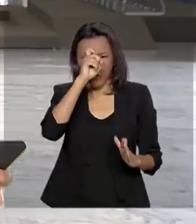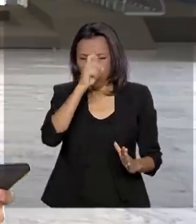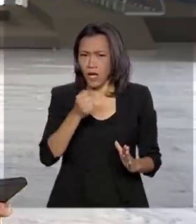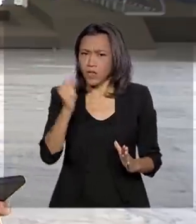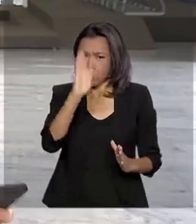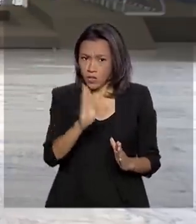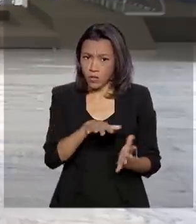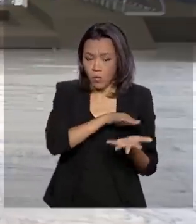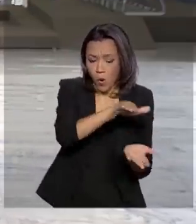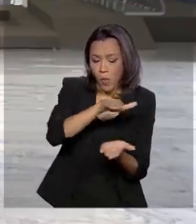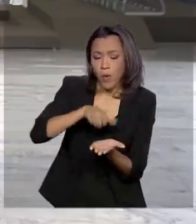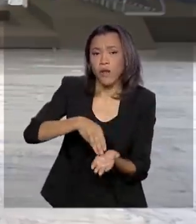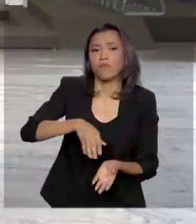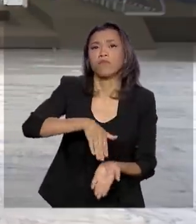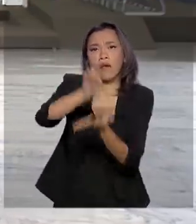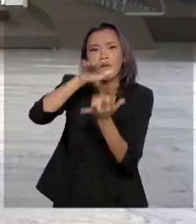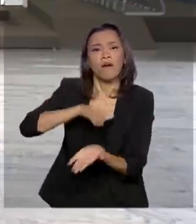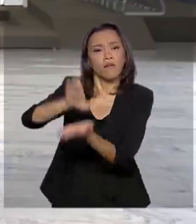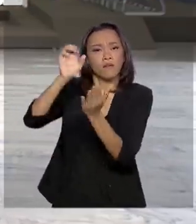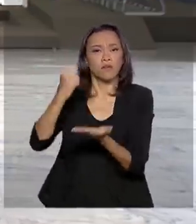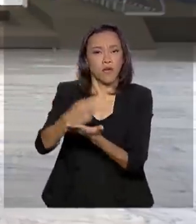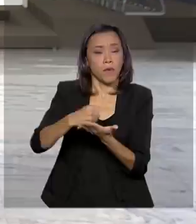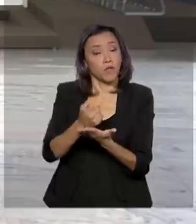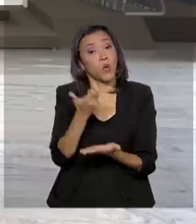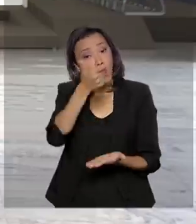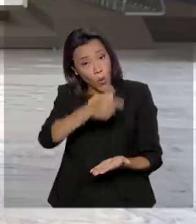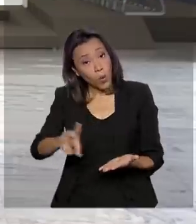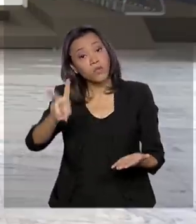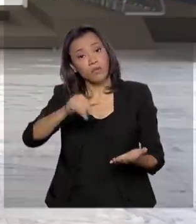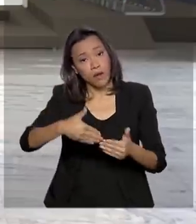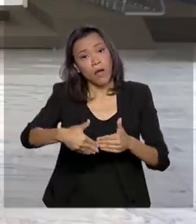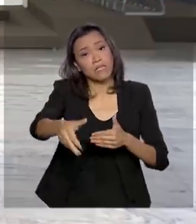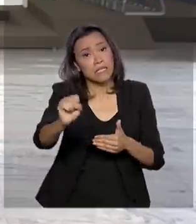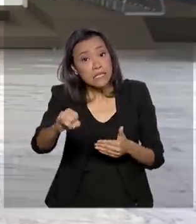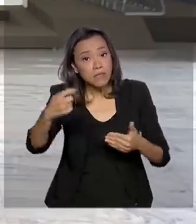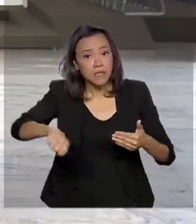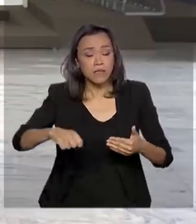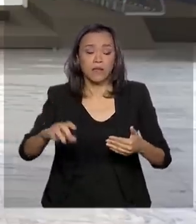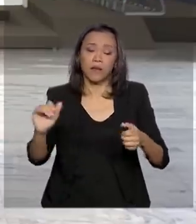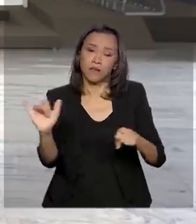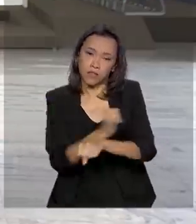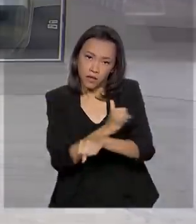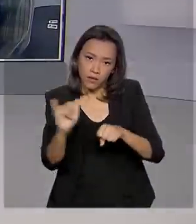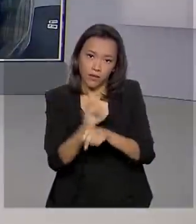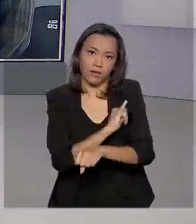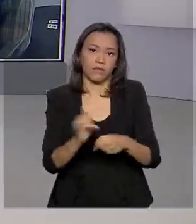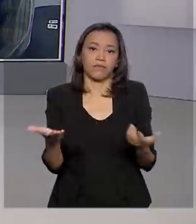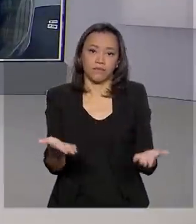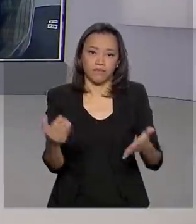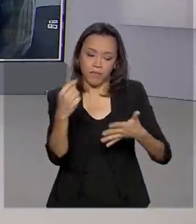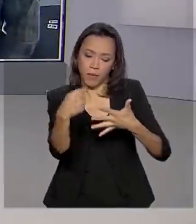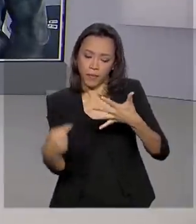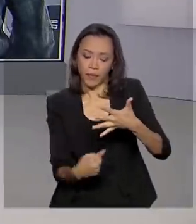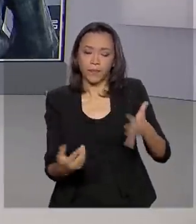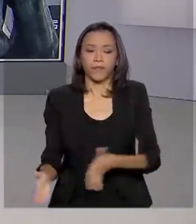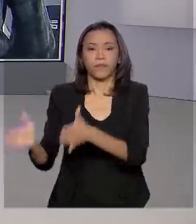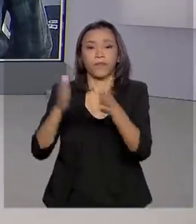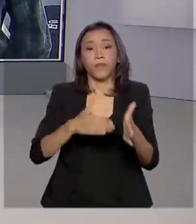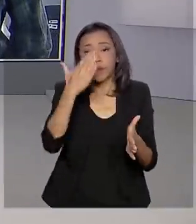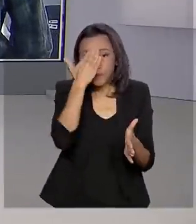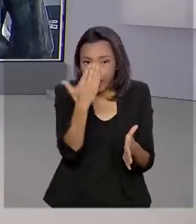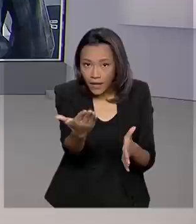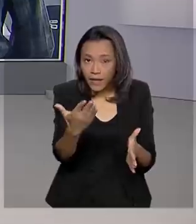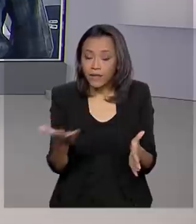Outras medidas podem vir a ser adotadas caso seja necessário. Renata, voltamos com você. Tá certo, Luana. Muito obrigada pelas suas